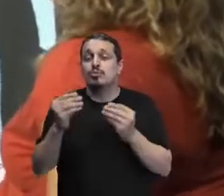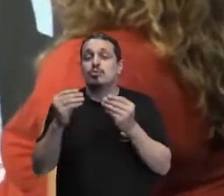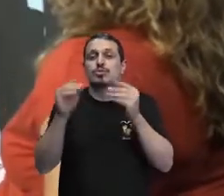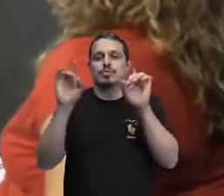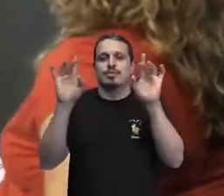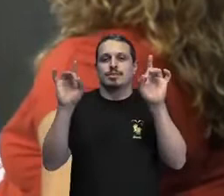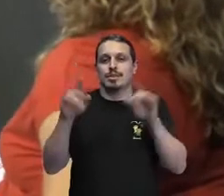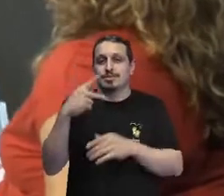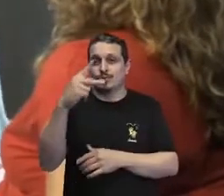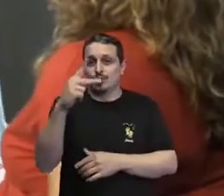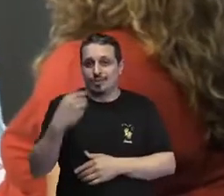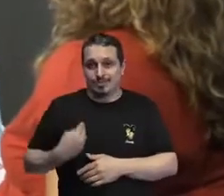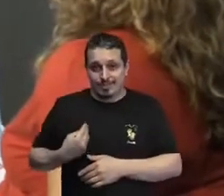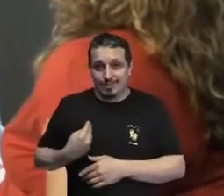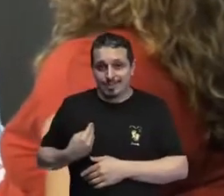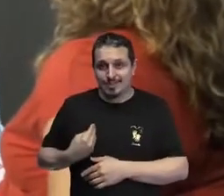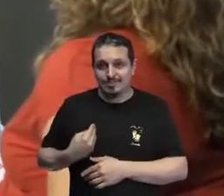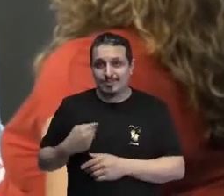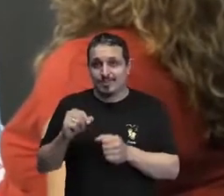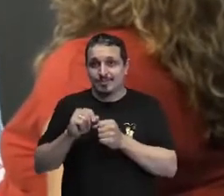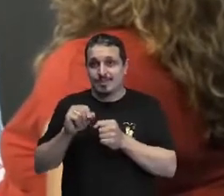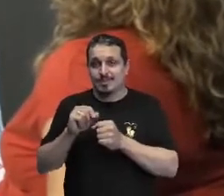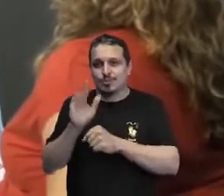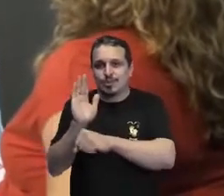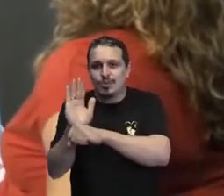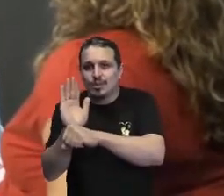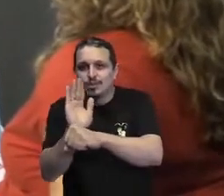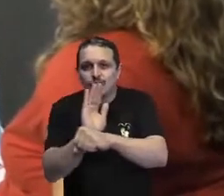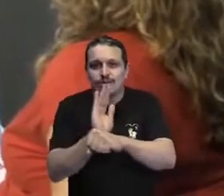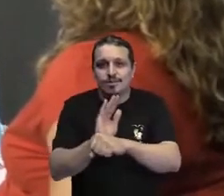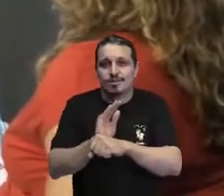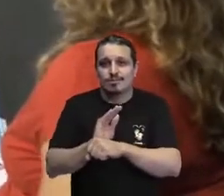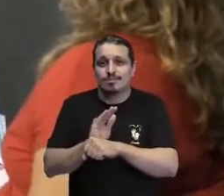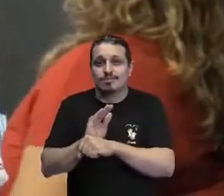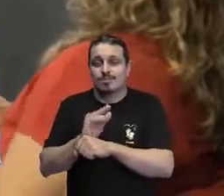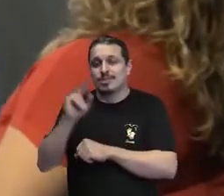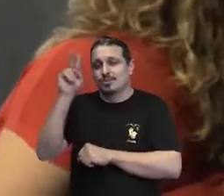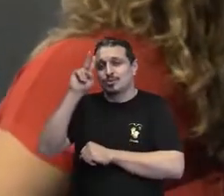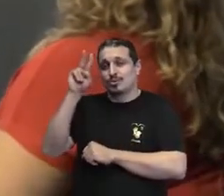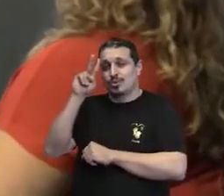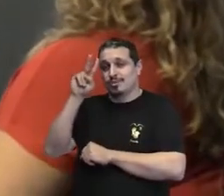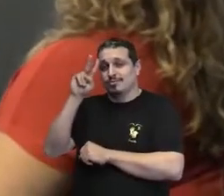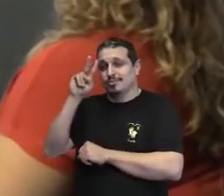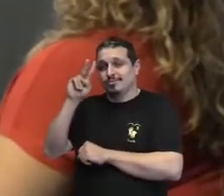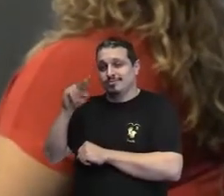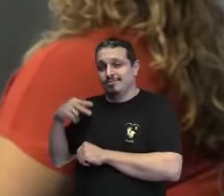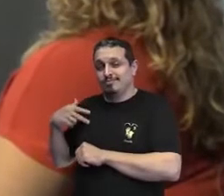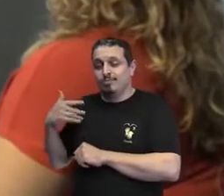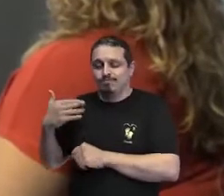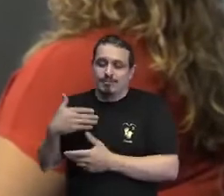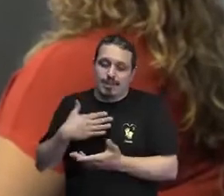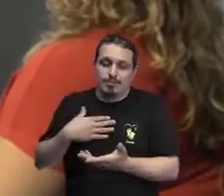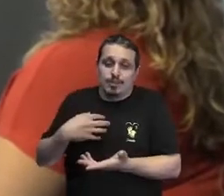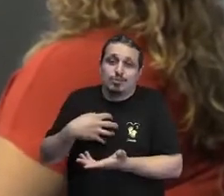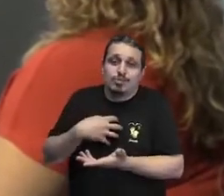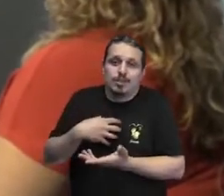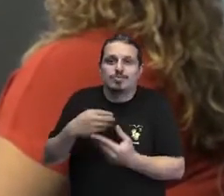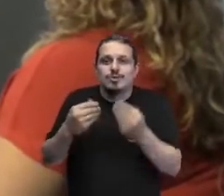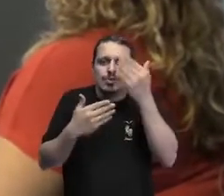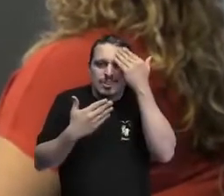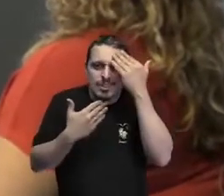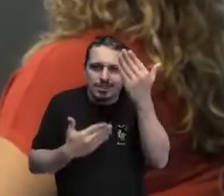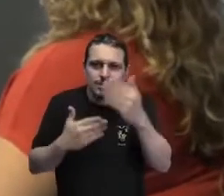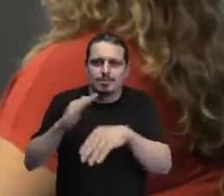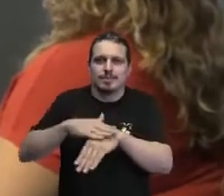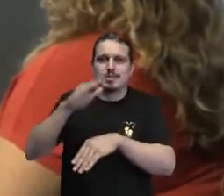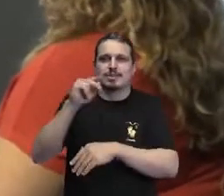e que, de certa forma, contribuíram pra tua jornada. Essa é uma forma da gente agradecer e te dar mais força